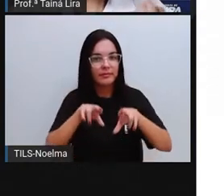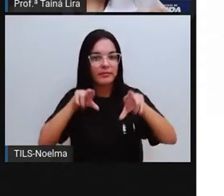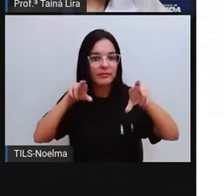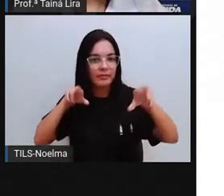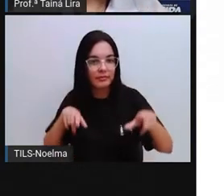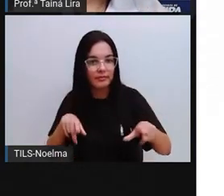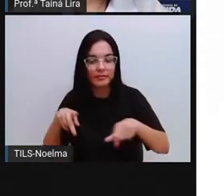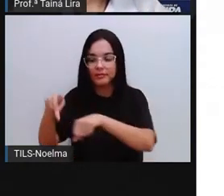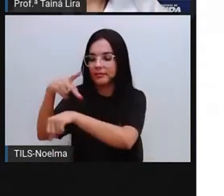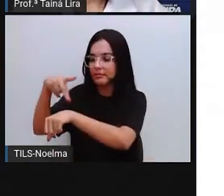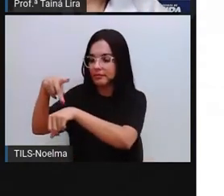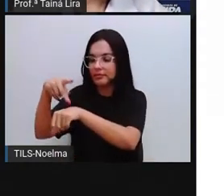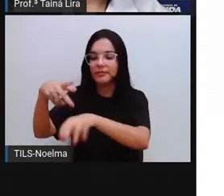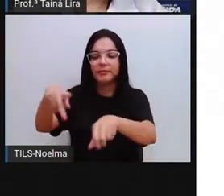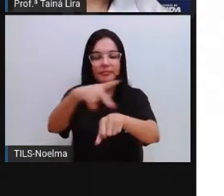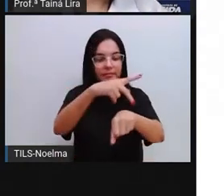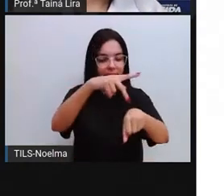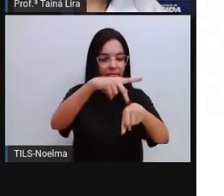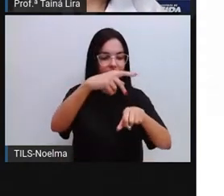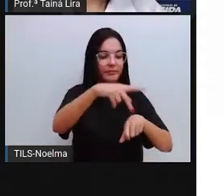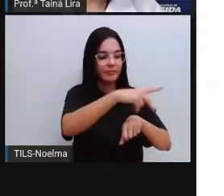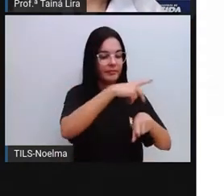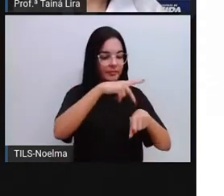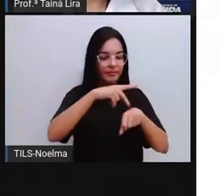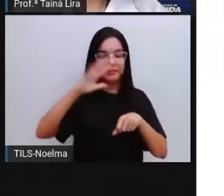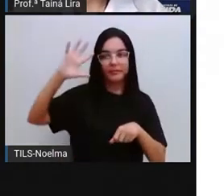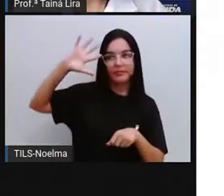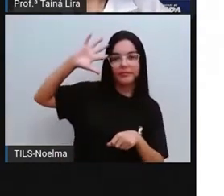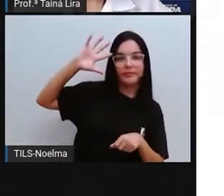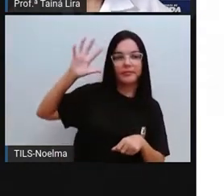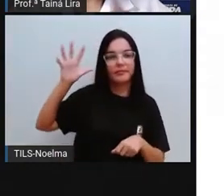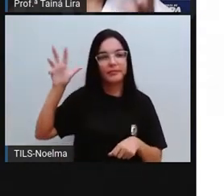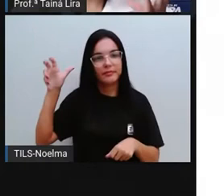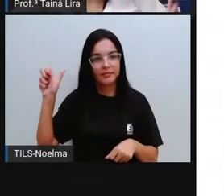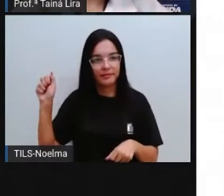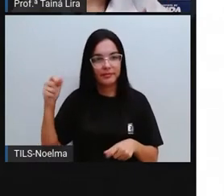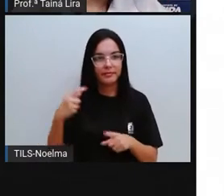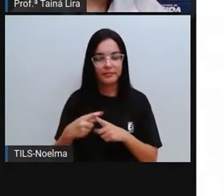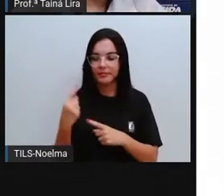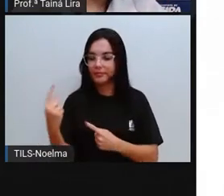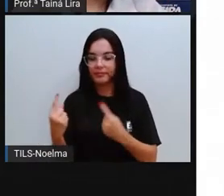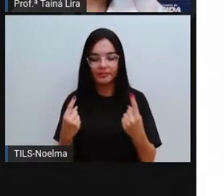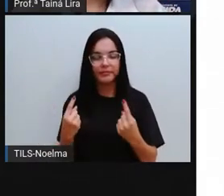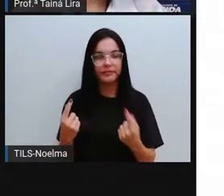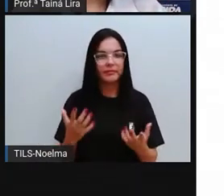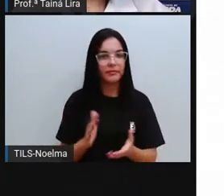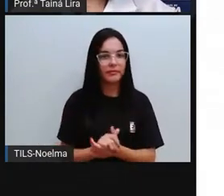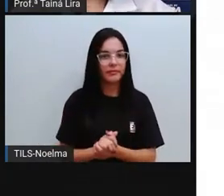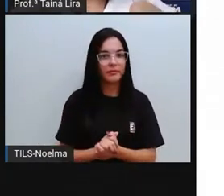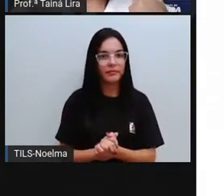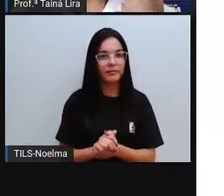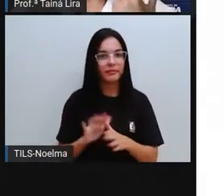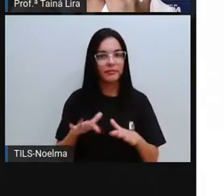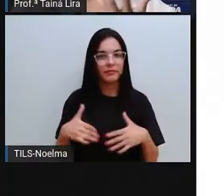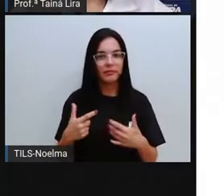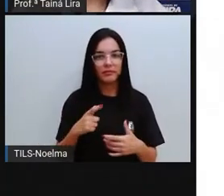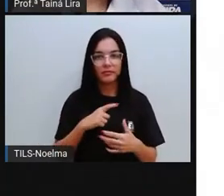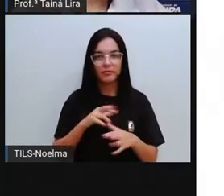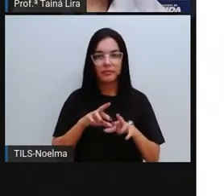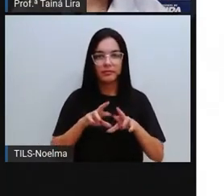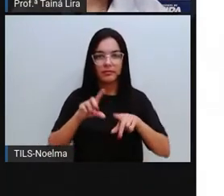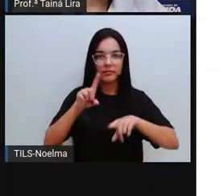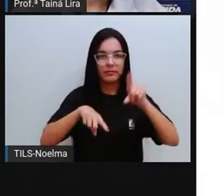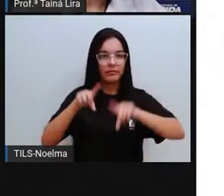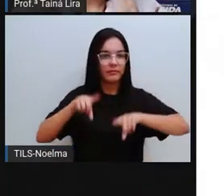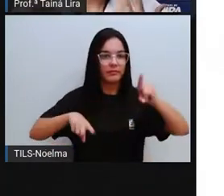Com os países. Lembram? Existem máscaras que são típicas de cada país. Então, por isso, a gente tem uma variedade